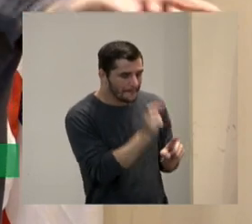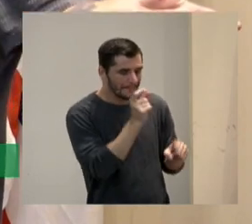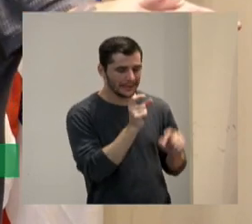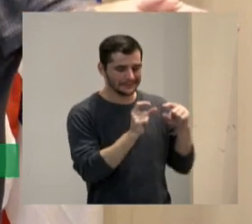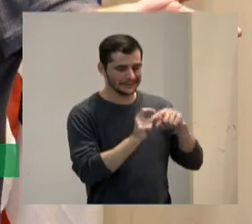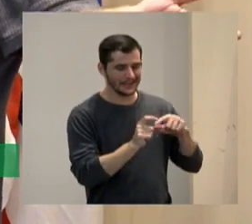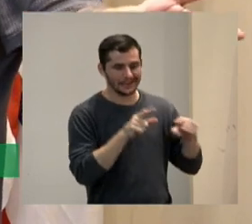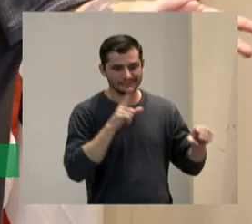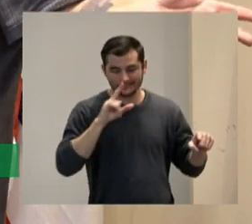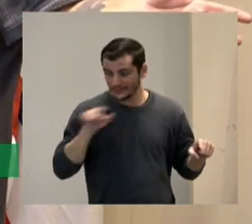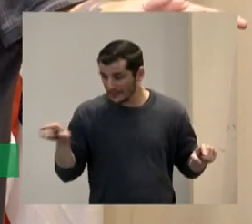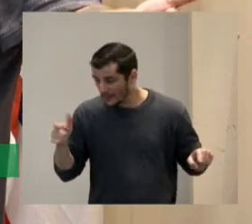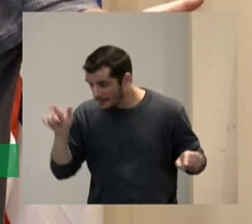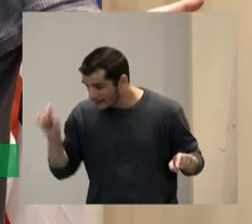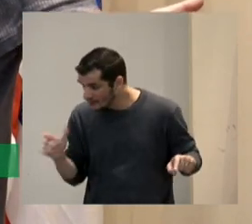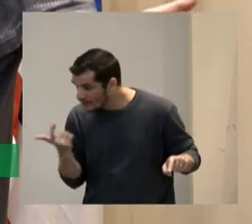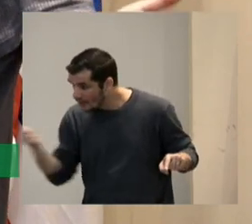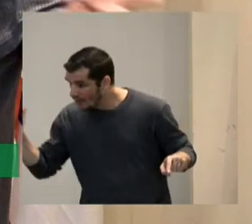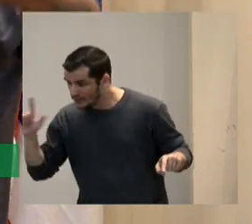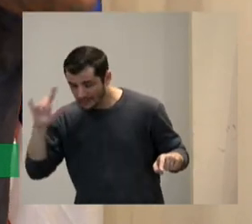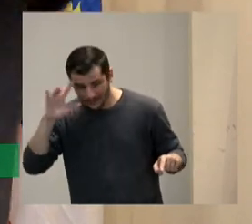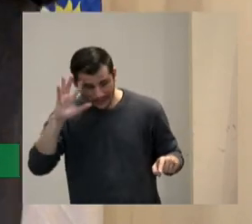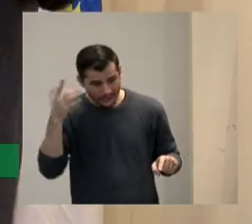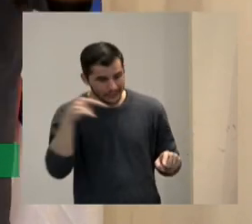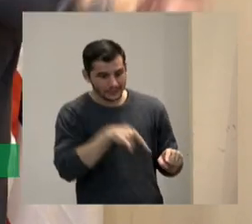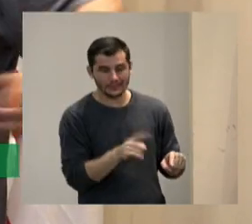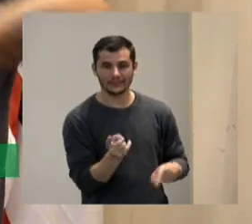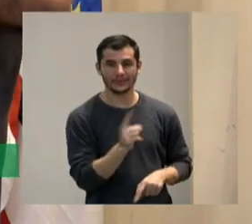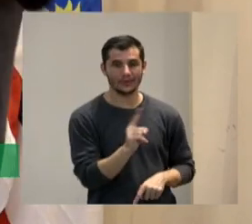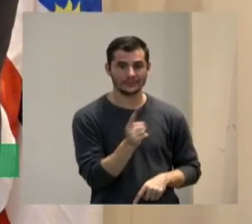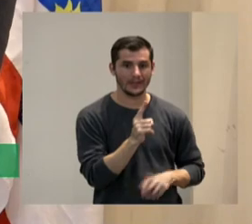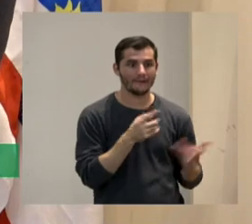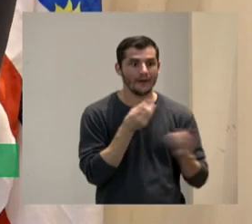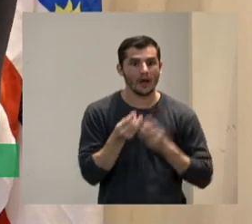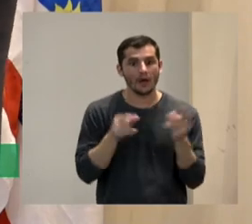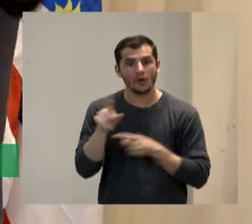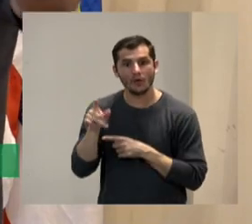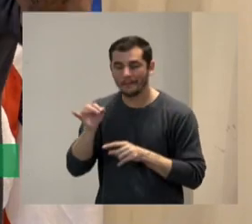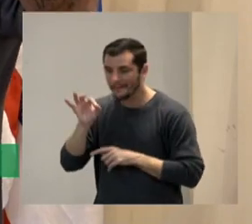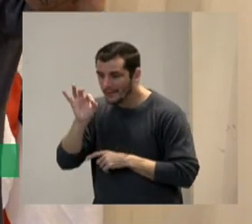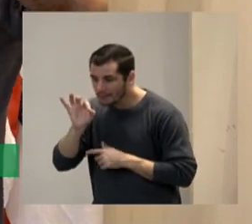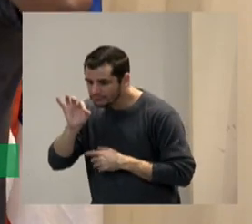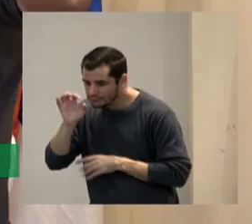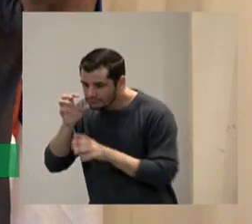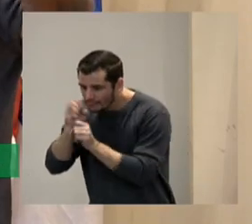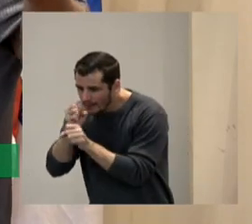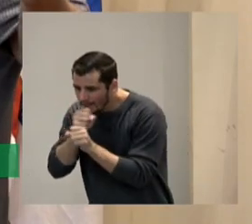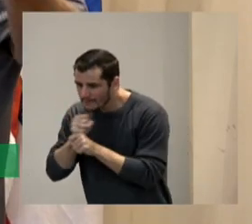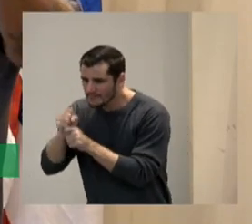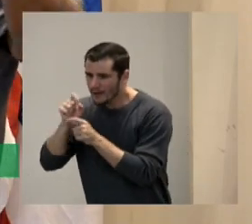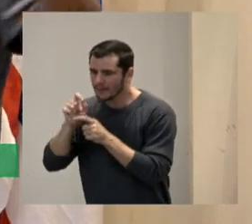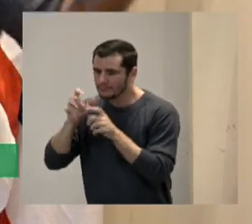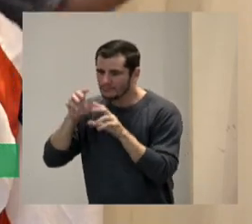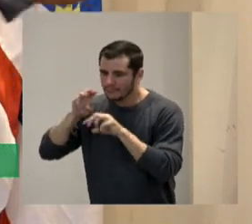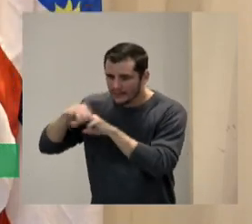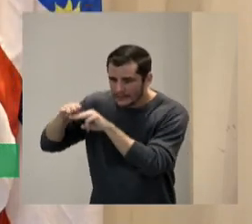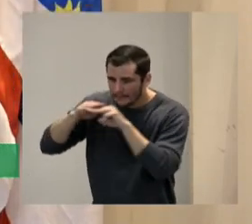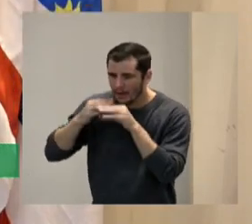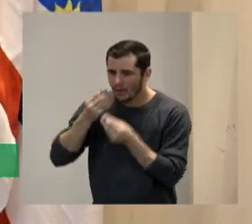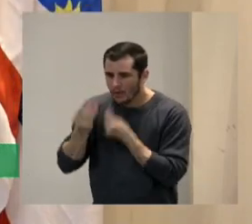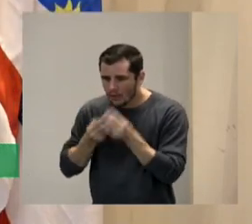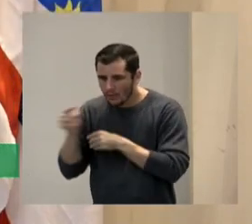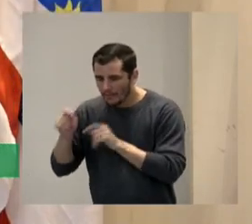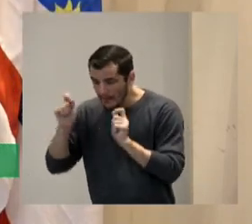em dois dias você consegue dentro de um modelo matemático sei lá a tua visão é diferente e você se